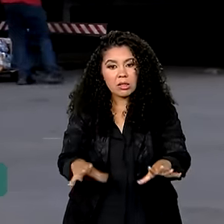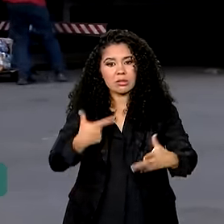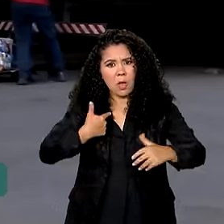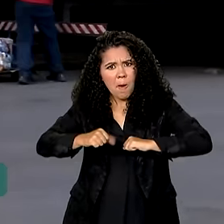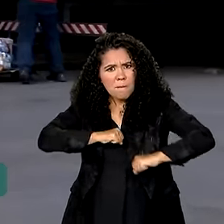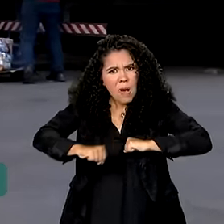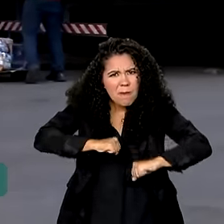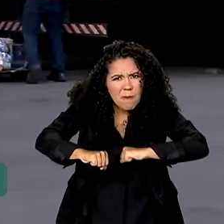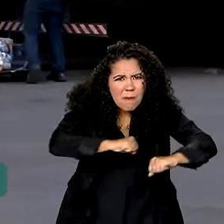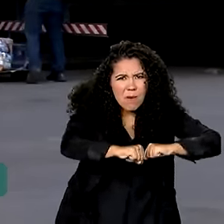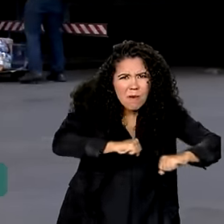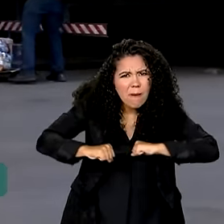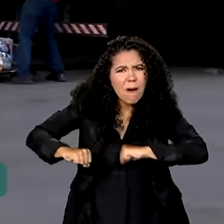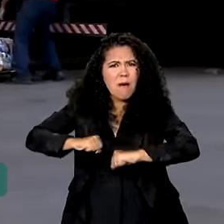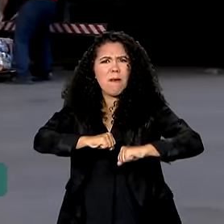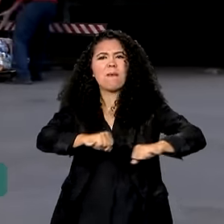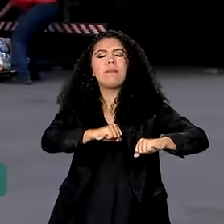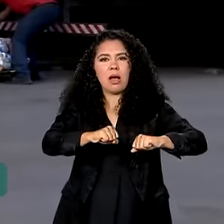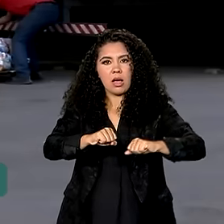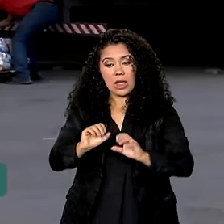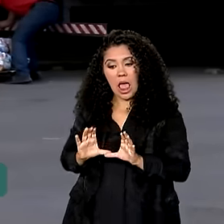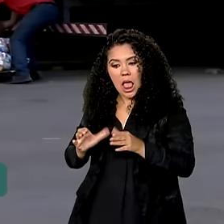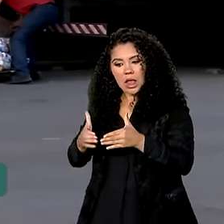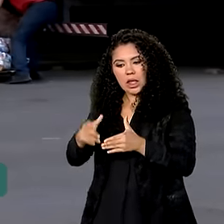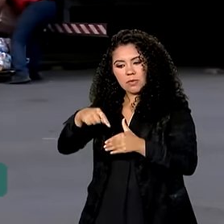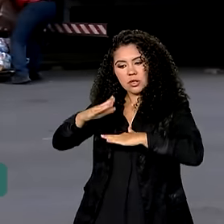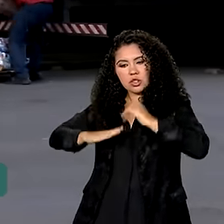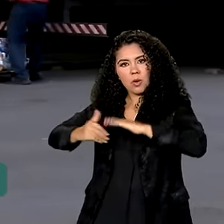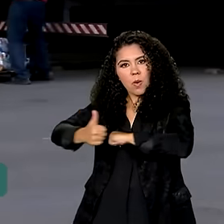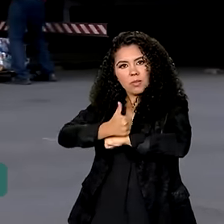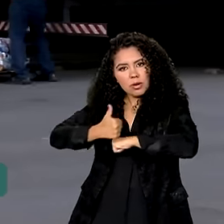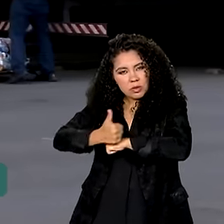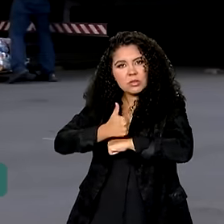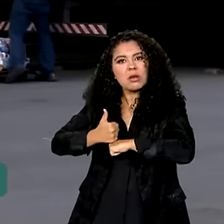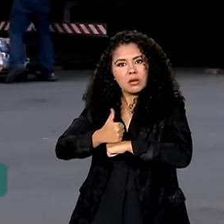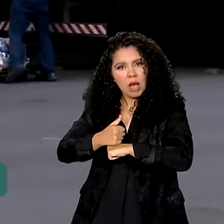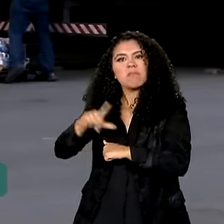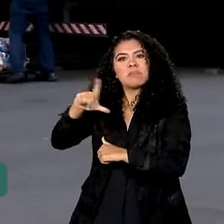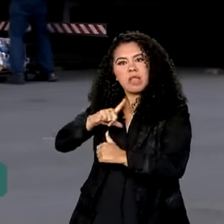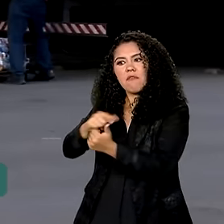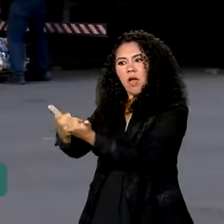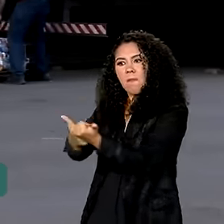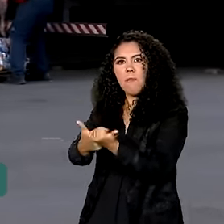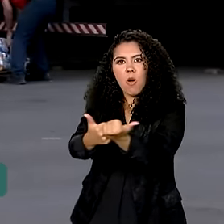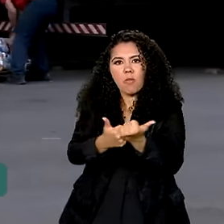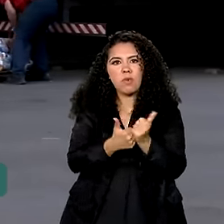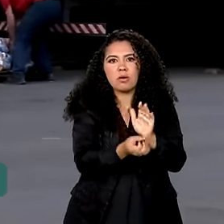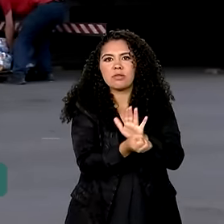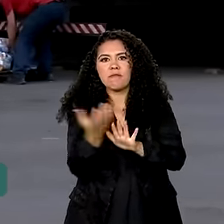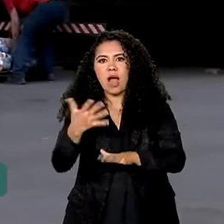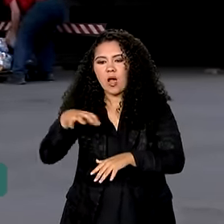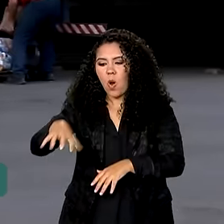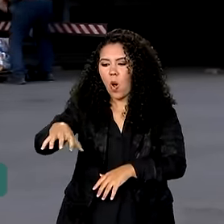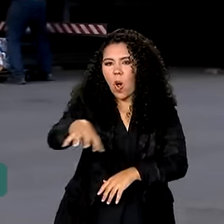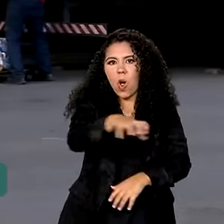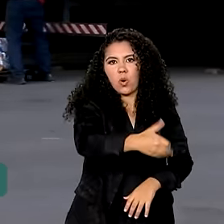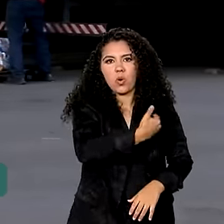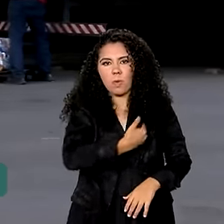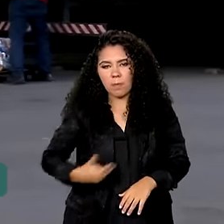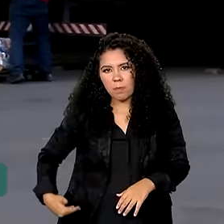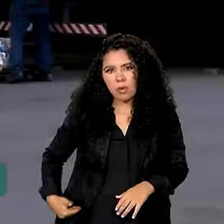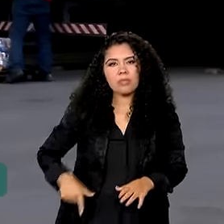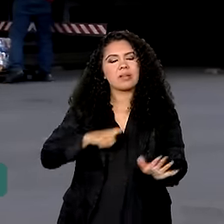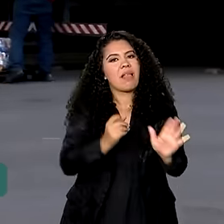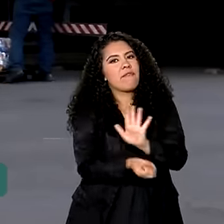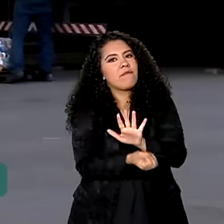sido tão intensa que a equipe da defesa civil tem contado com o reforço de vários órgãos públicos, entidades e